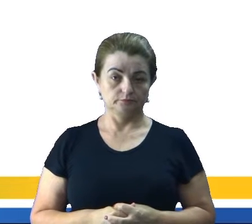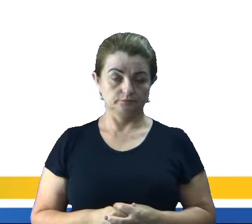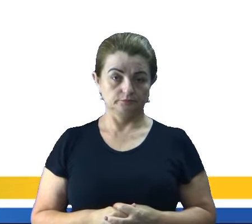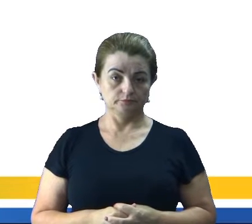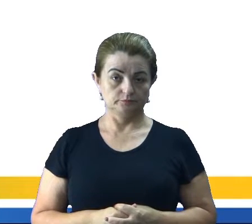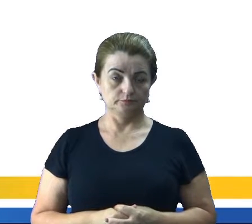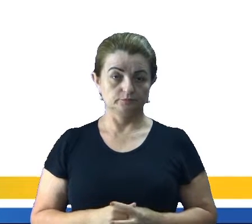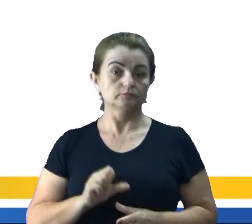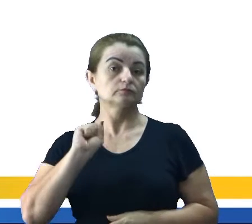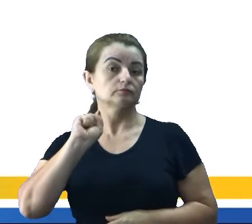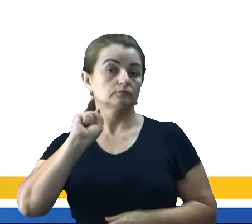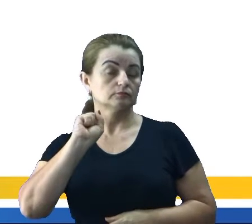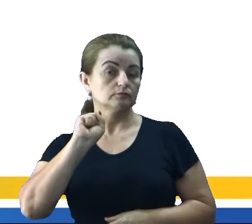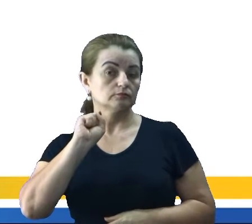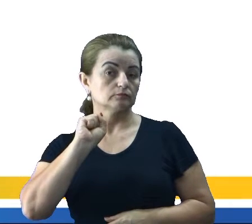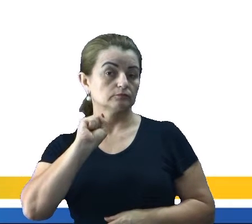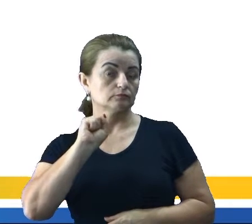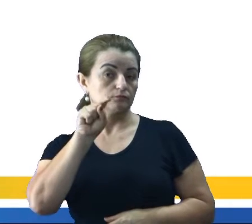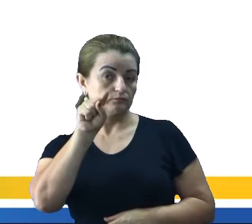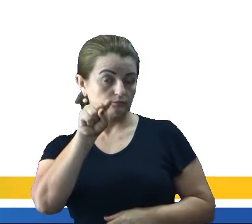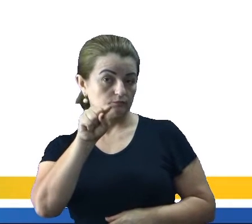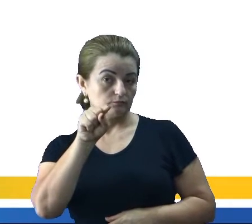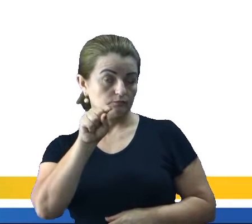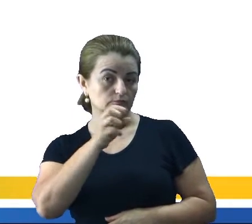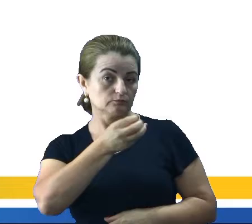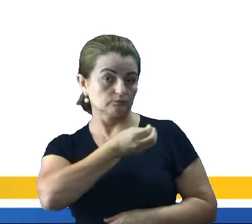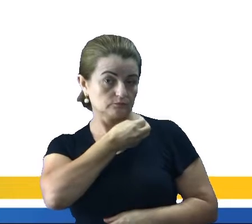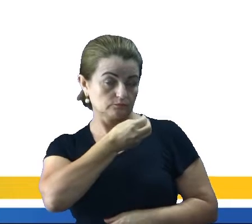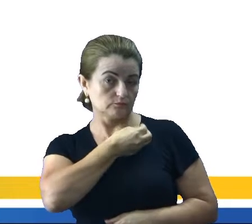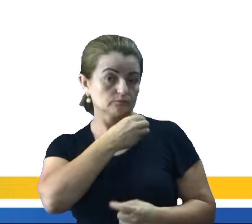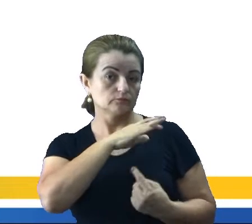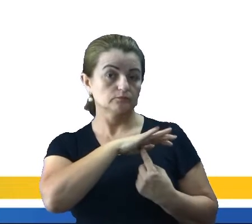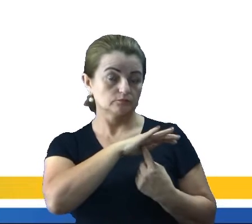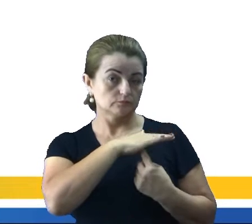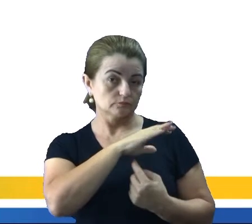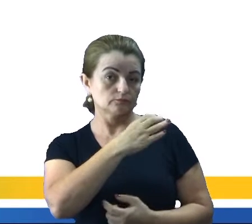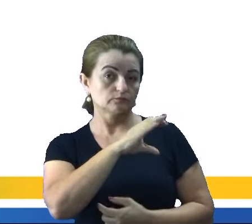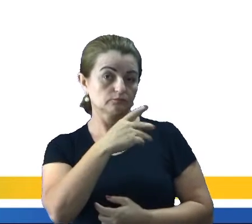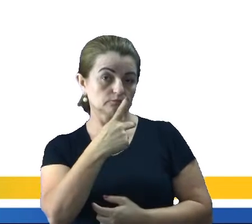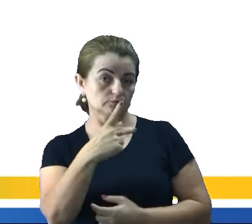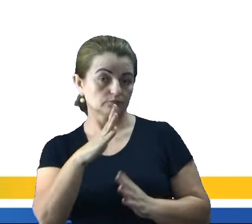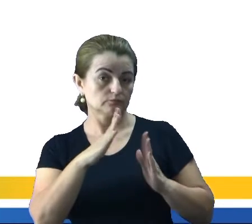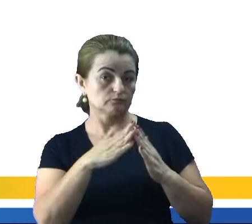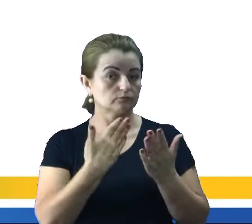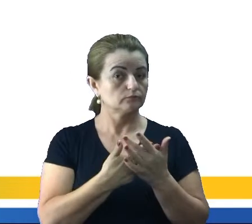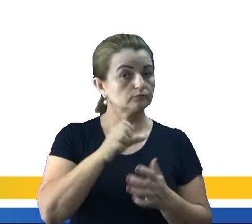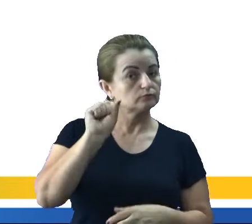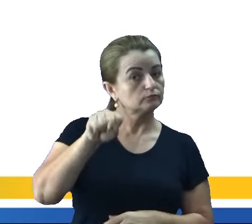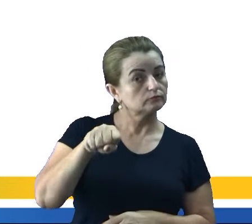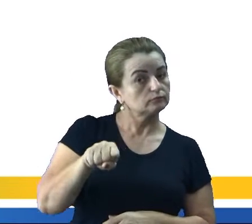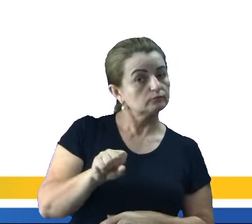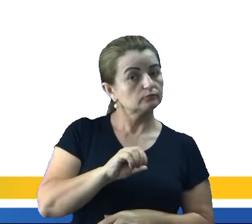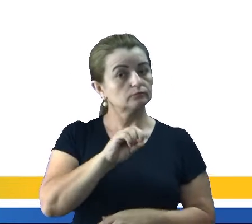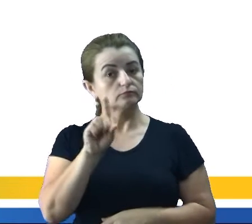Se sim, você participa dessas feiras de ciências realizadas na sua escola, sim ou não?